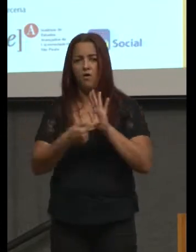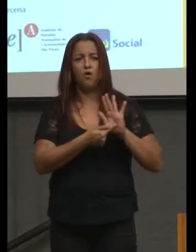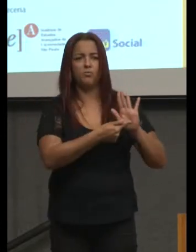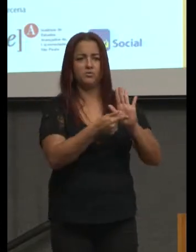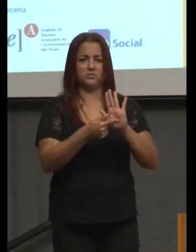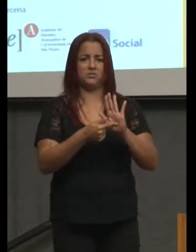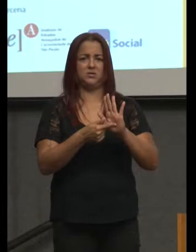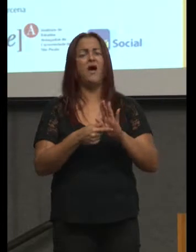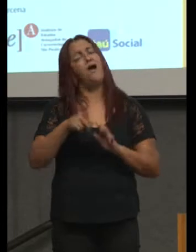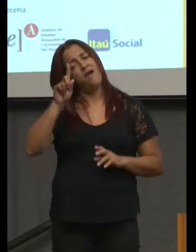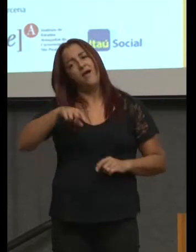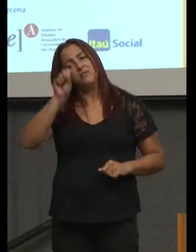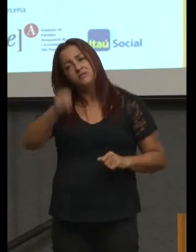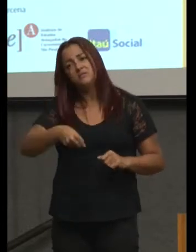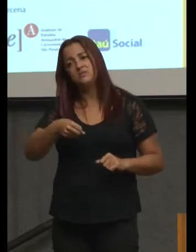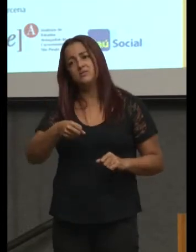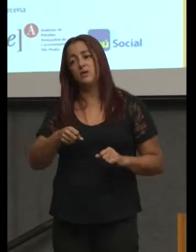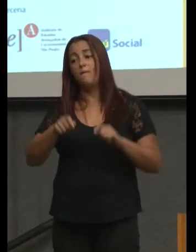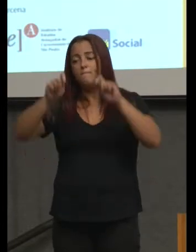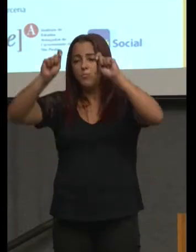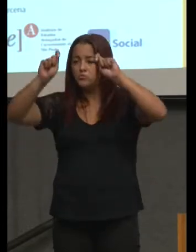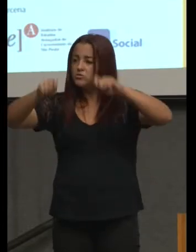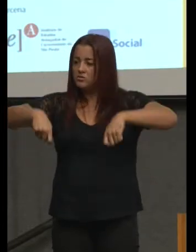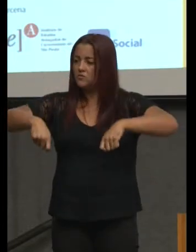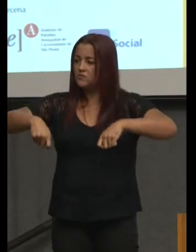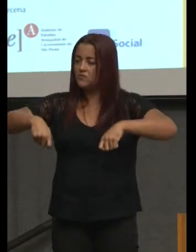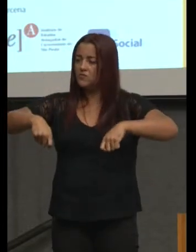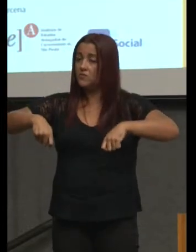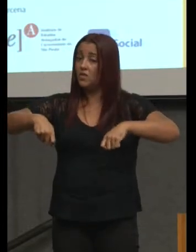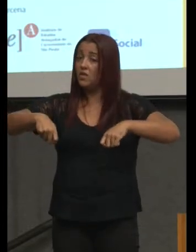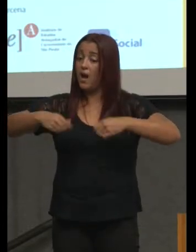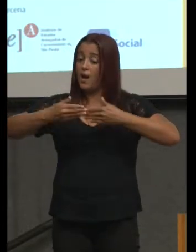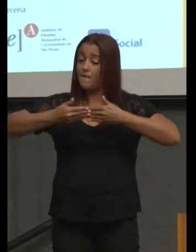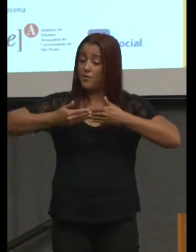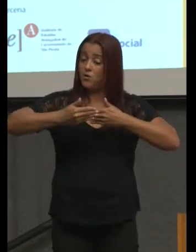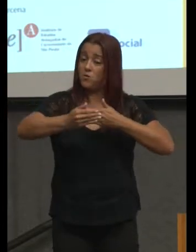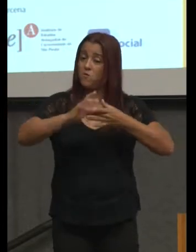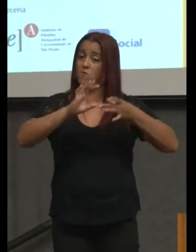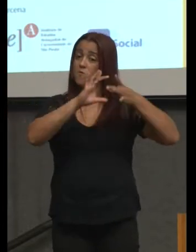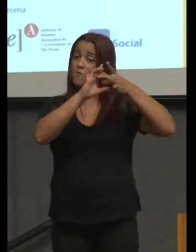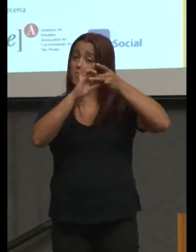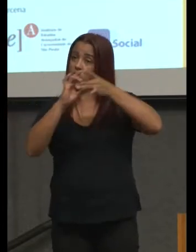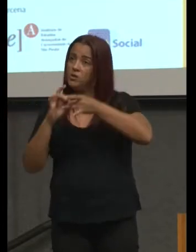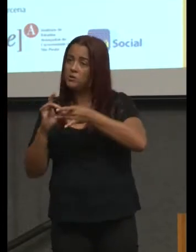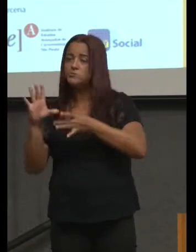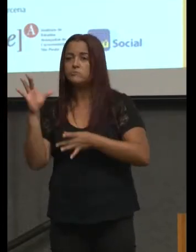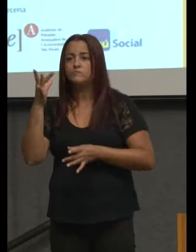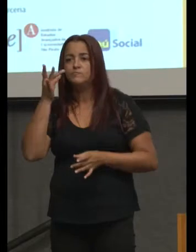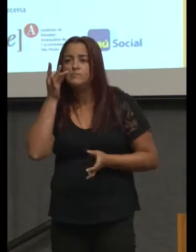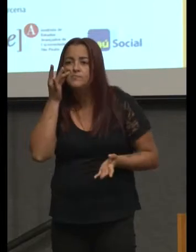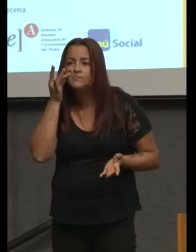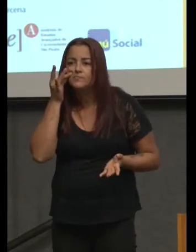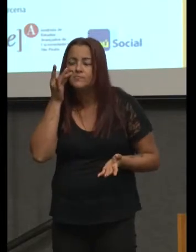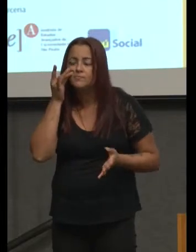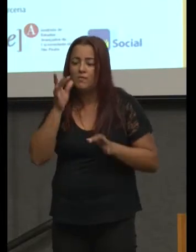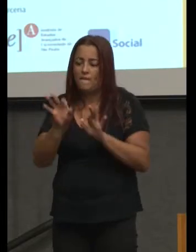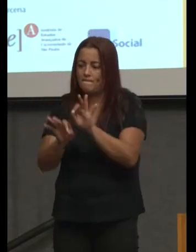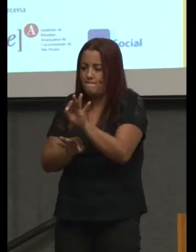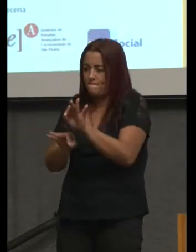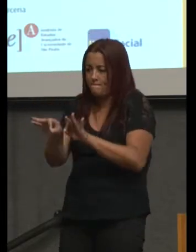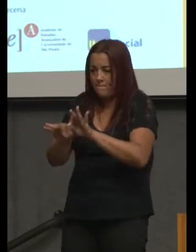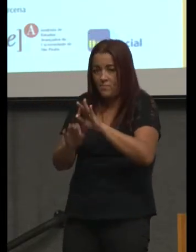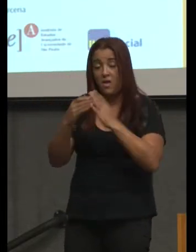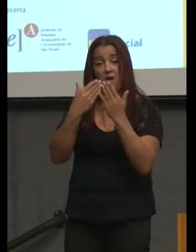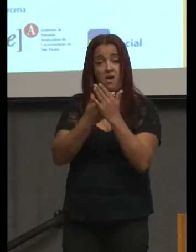possível a partir do contexto vivido planejar aulas e avaliações